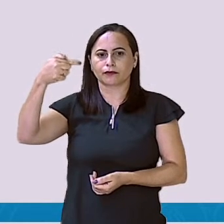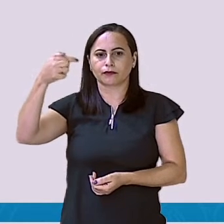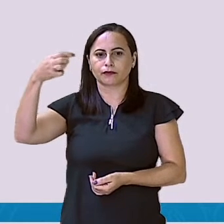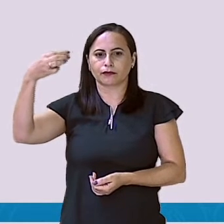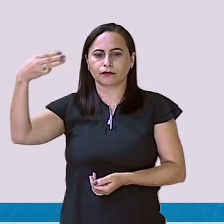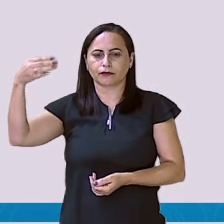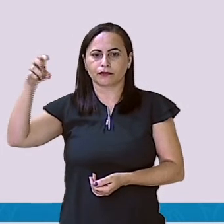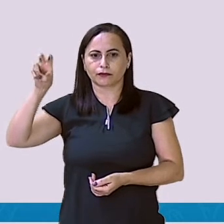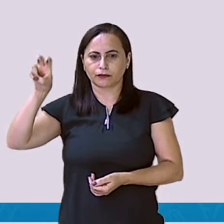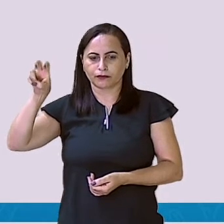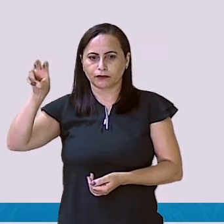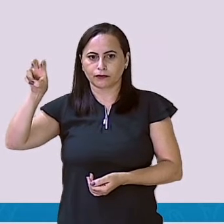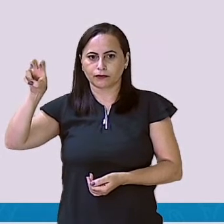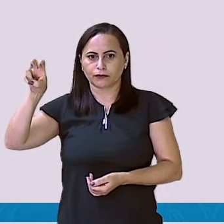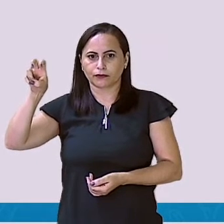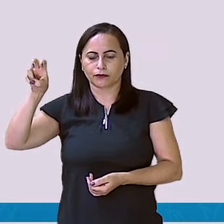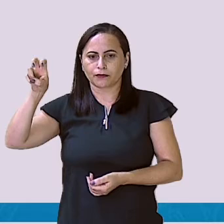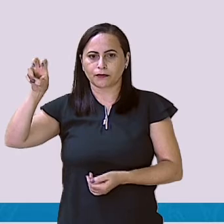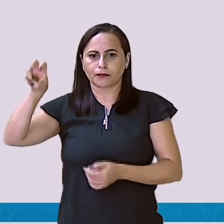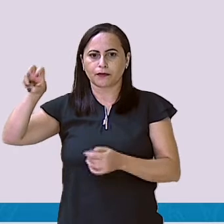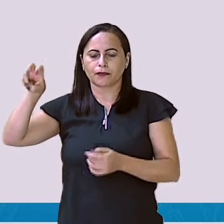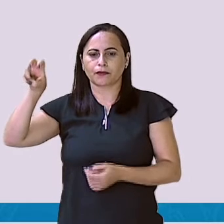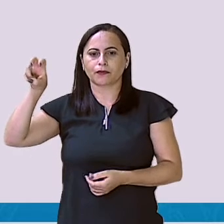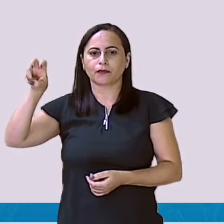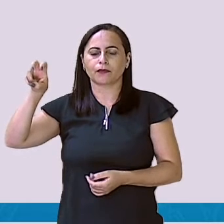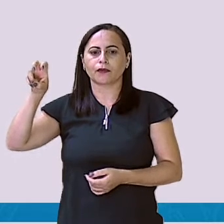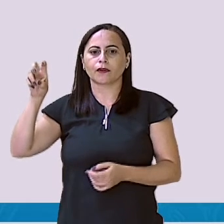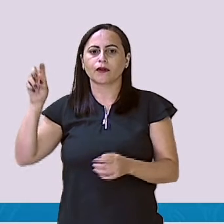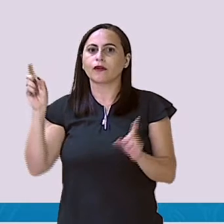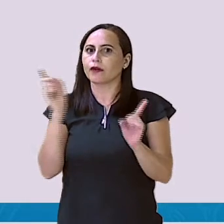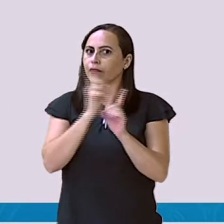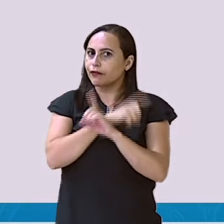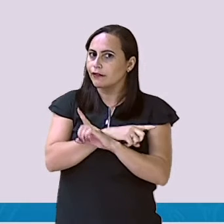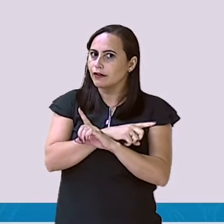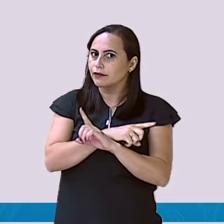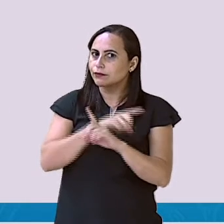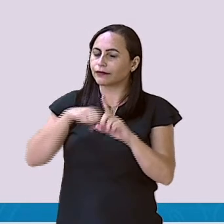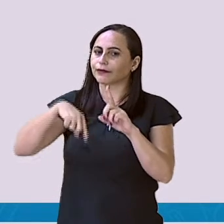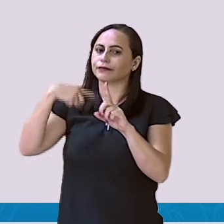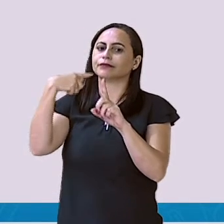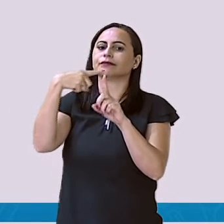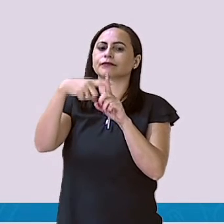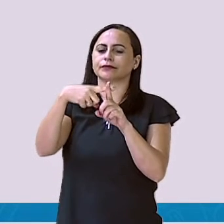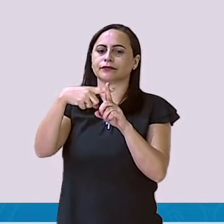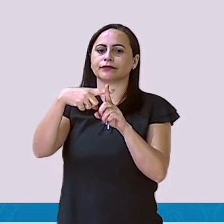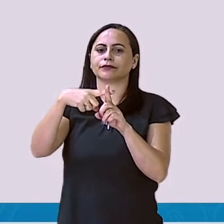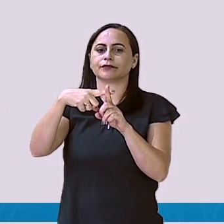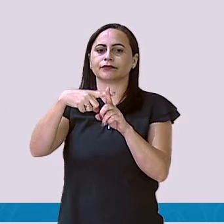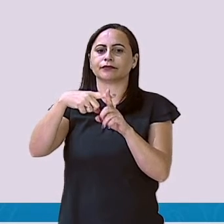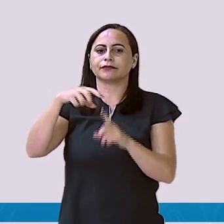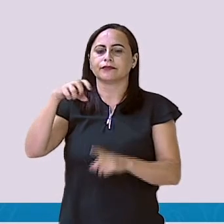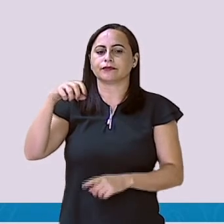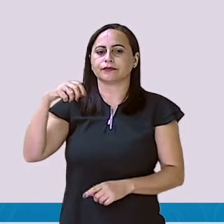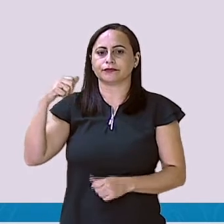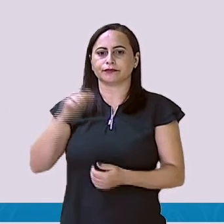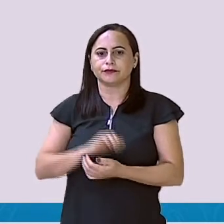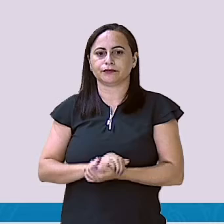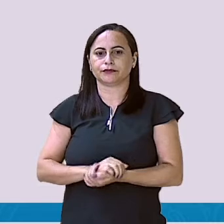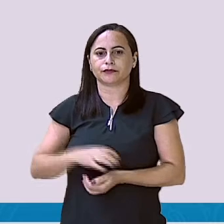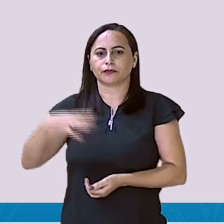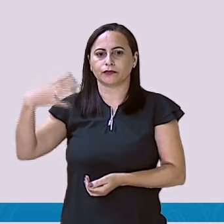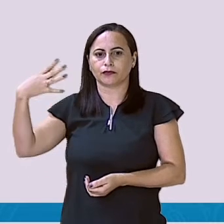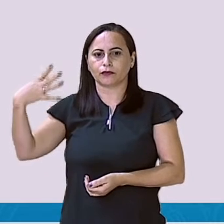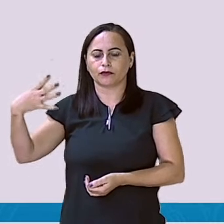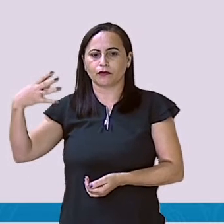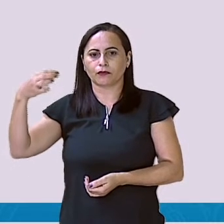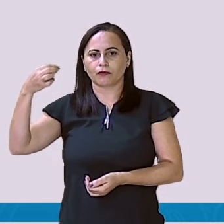3.735 mais 1.532, começando de lá. Eu coloco a